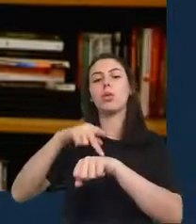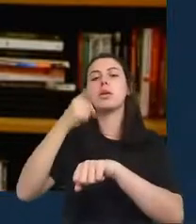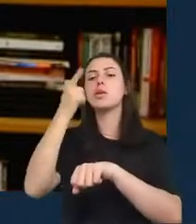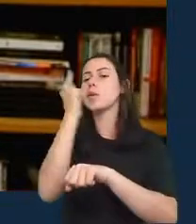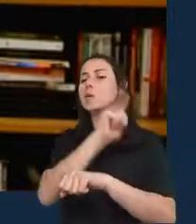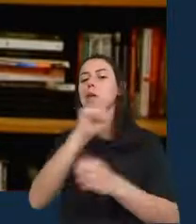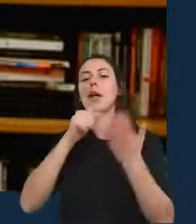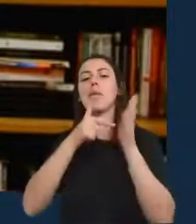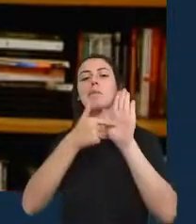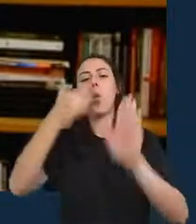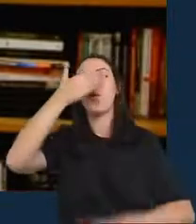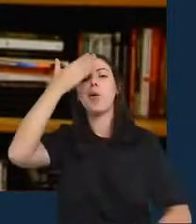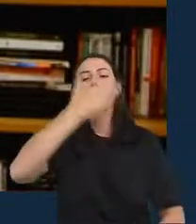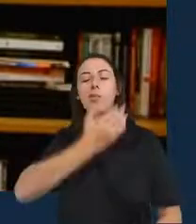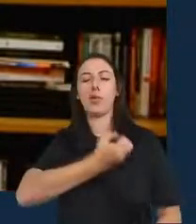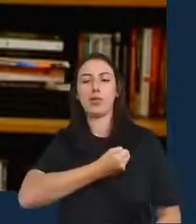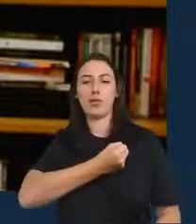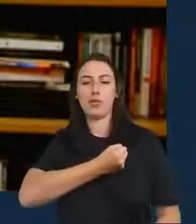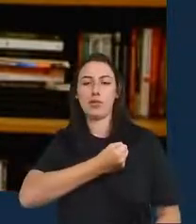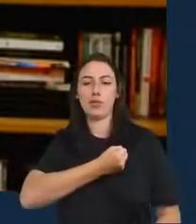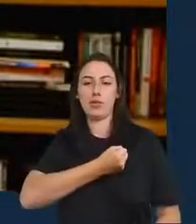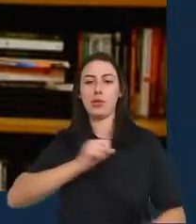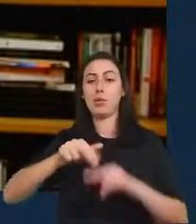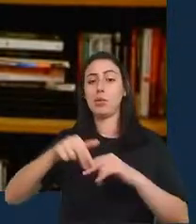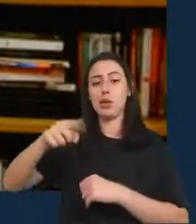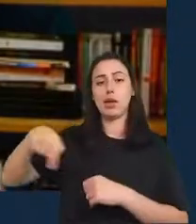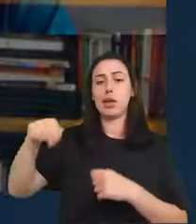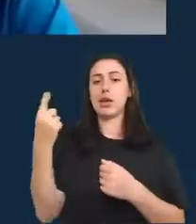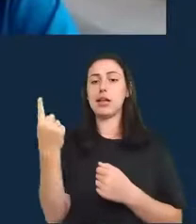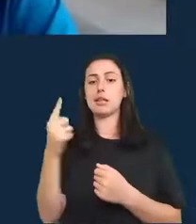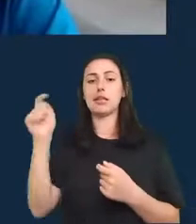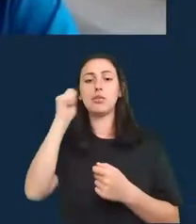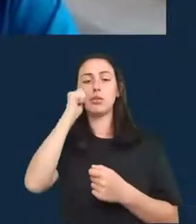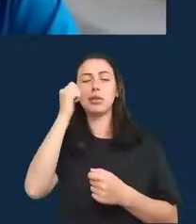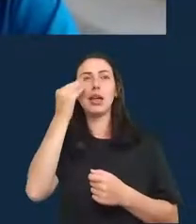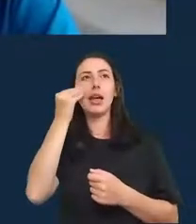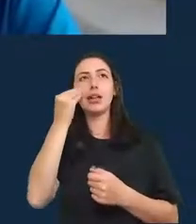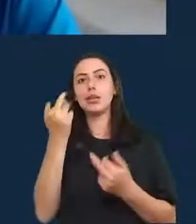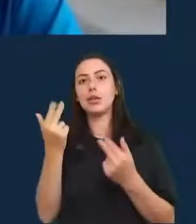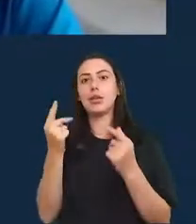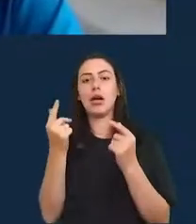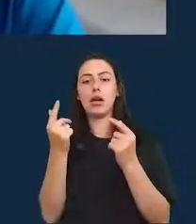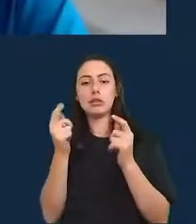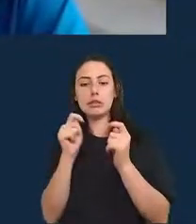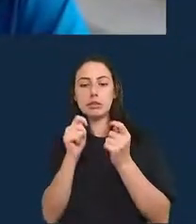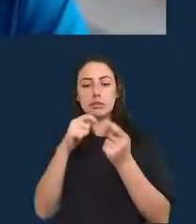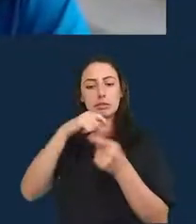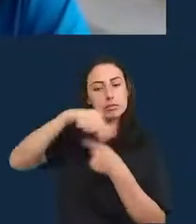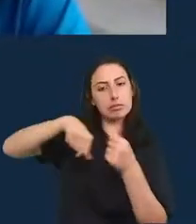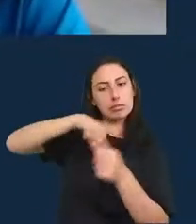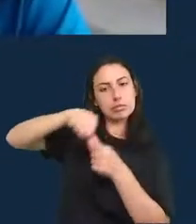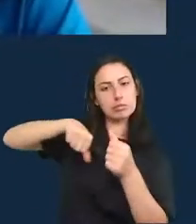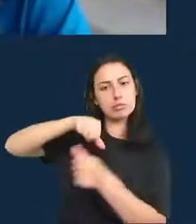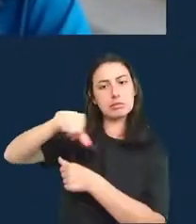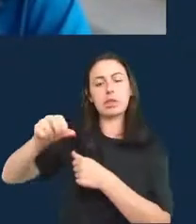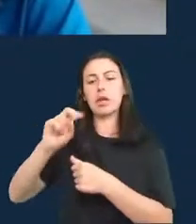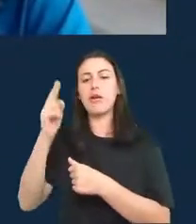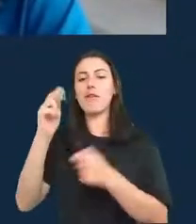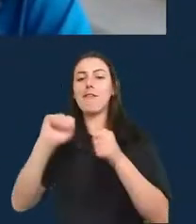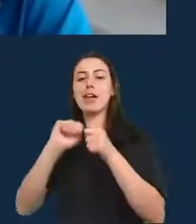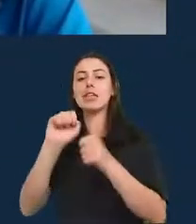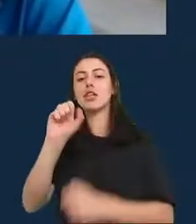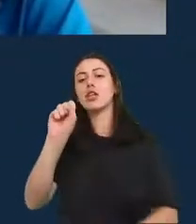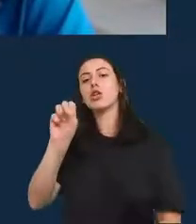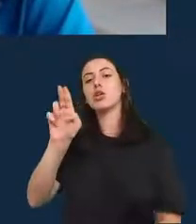isto, eles não tentam ajustar para o subrelato de qualquer forma, subregistro. Então,